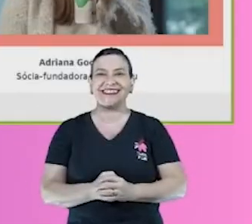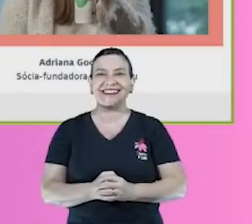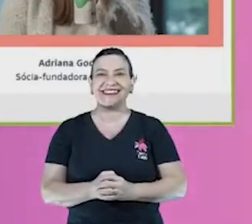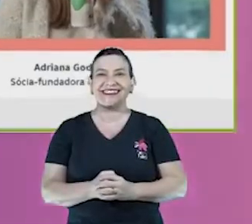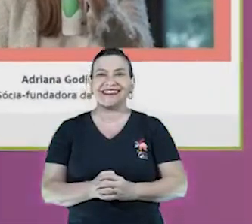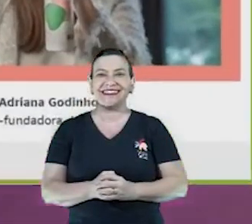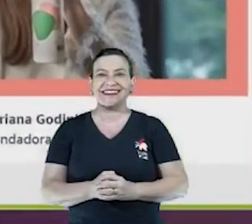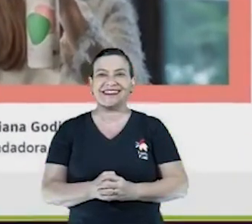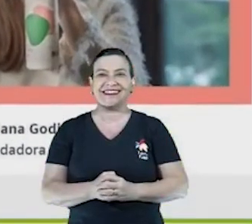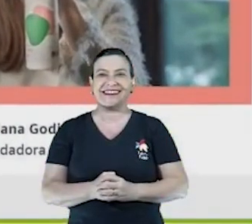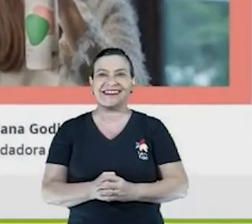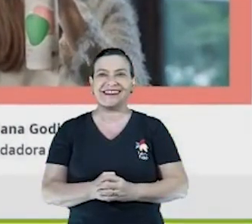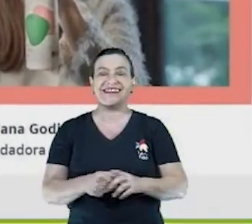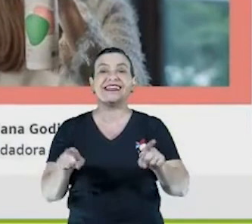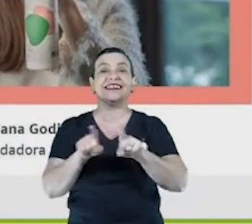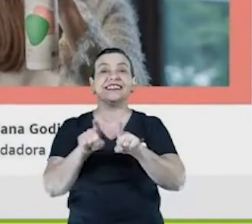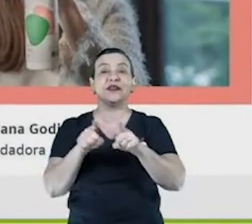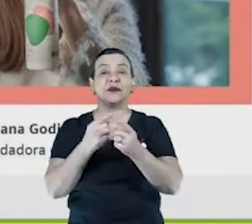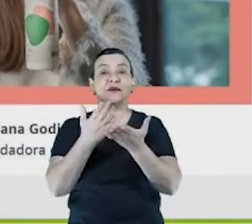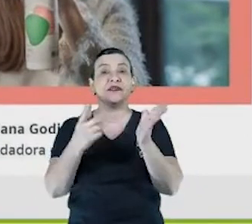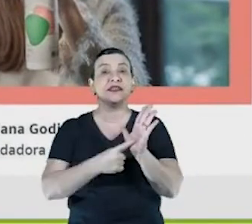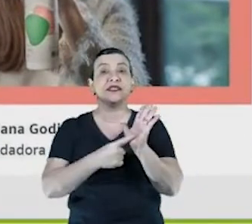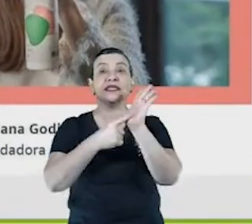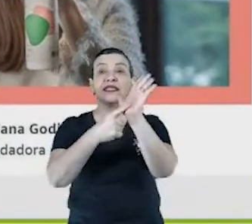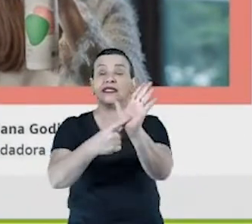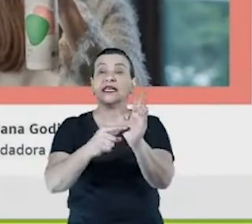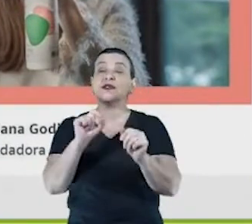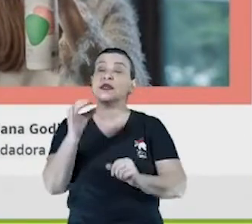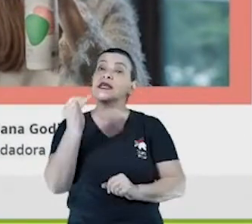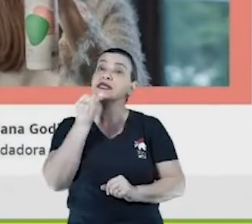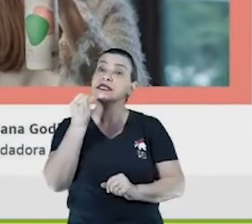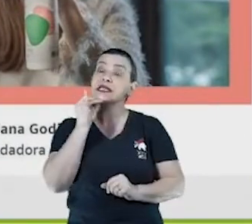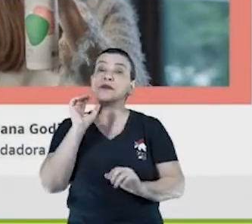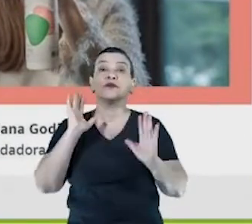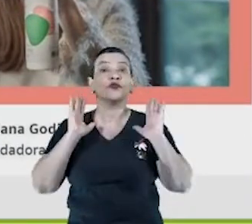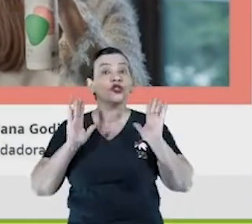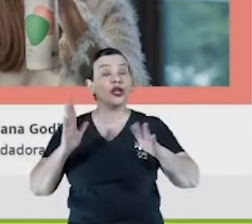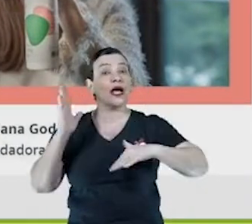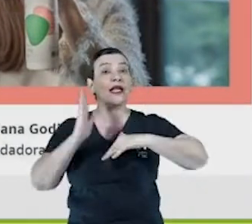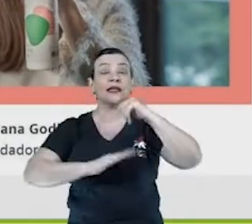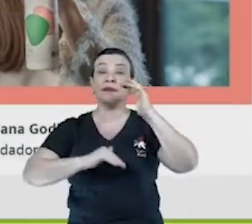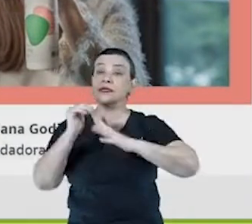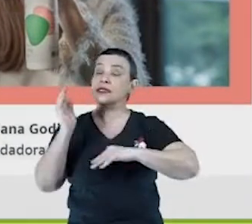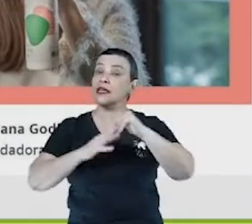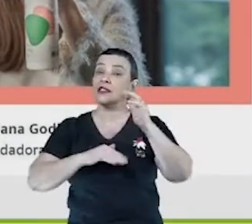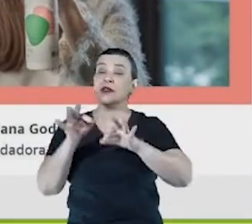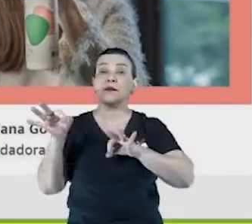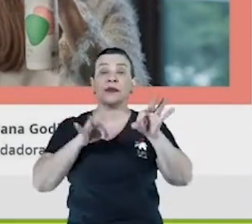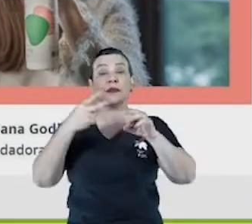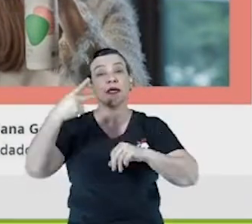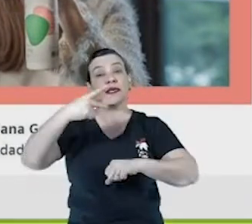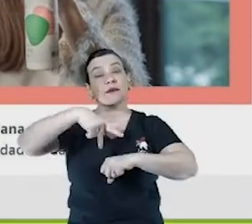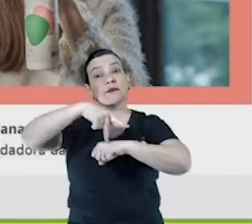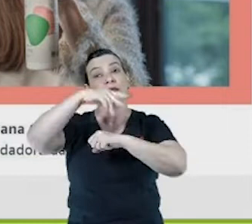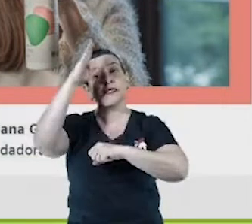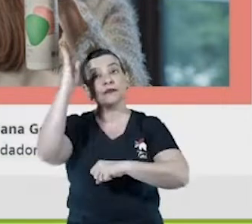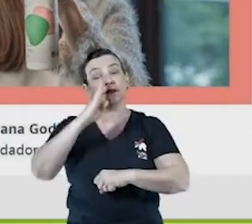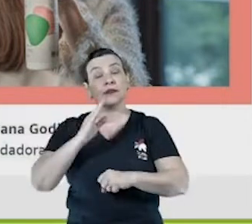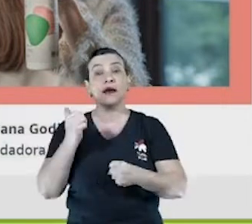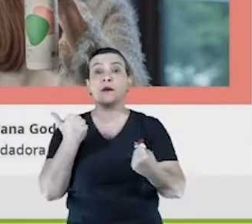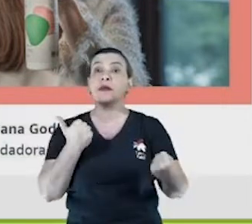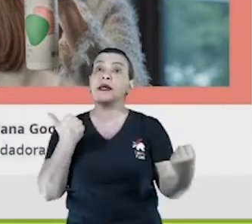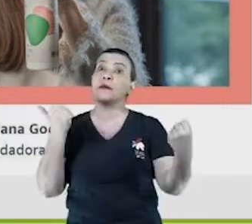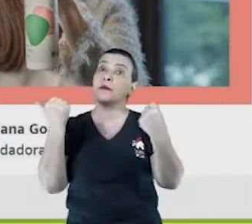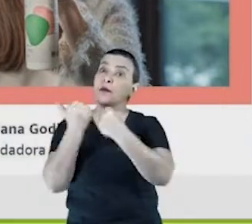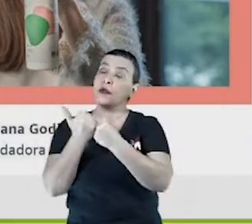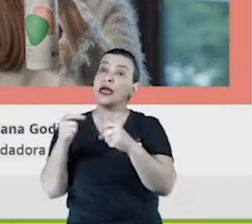E aqui eu quis trazer pra vocês alguns exemplos de algumas iniciativas que a gente liderou aqui no Brasil ao longo do ano pra apoiar e destacar os